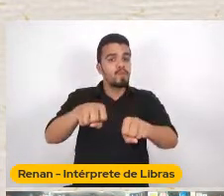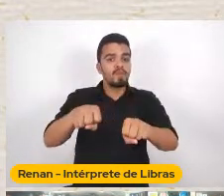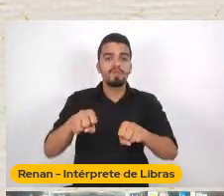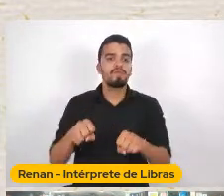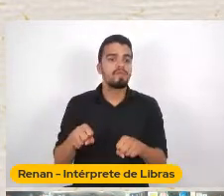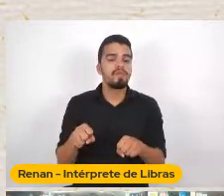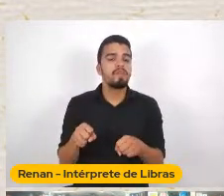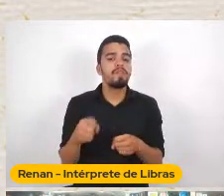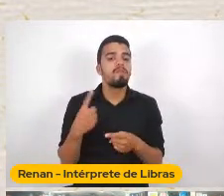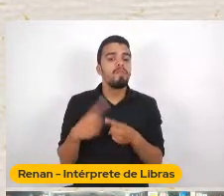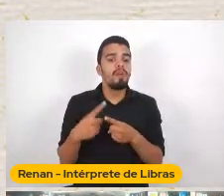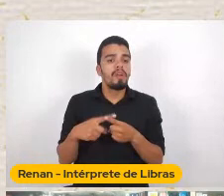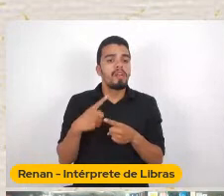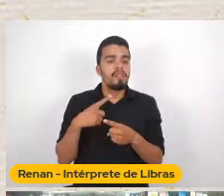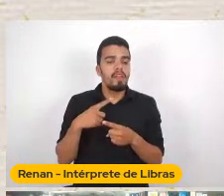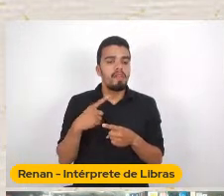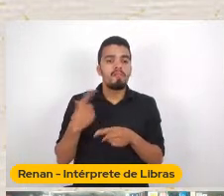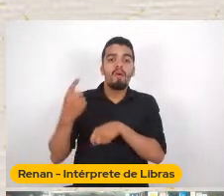Orientalizante